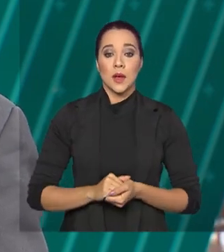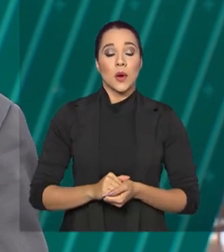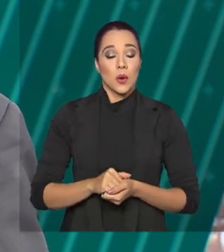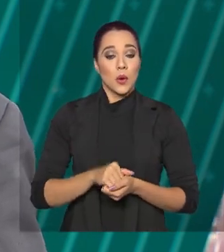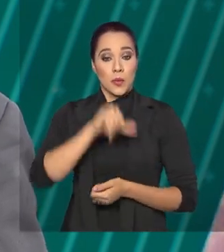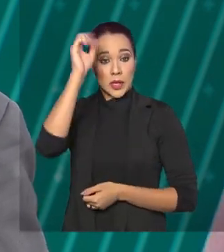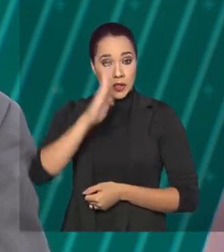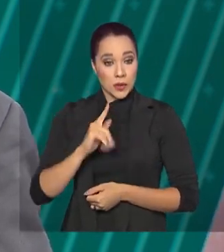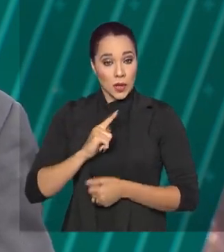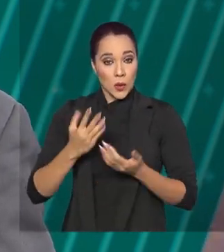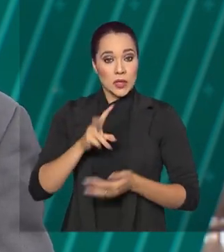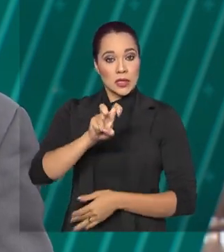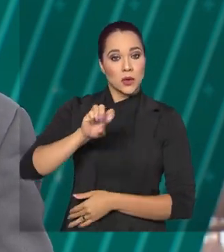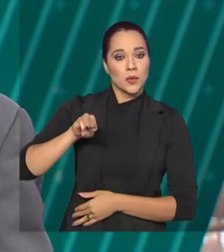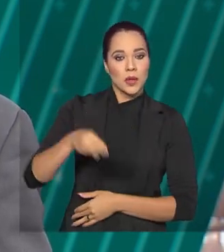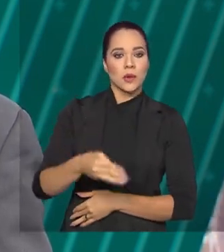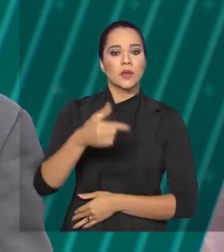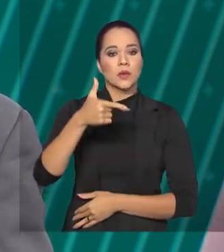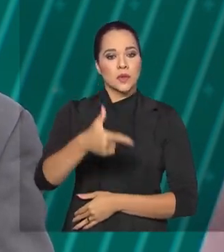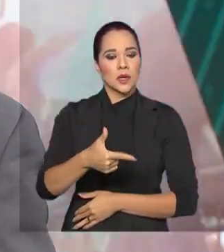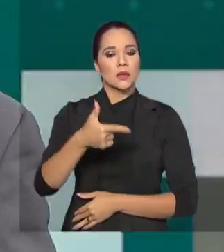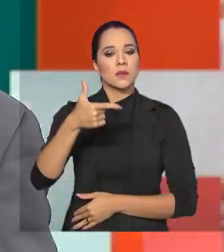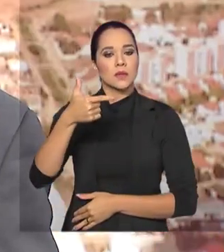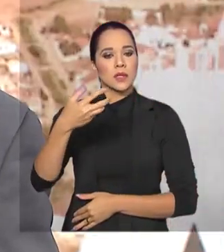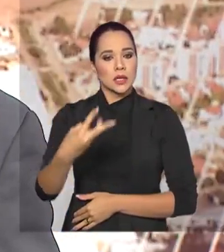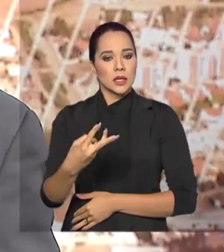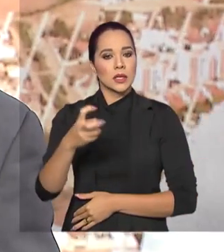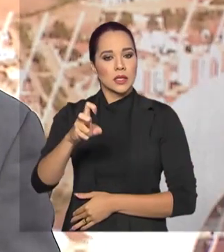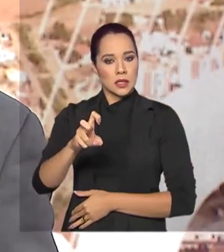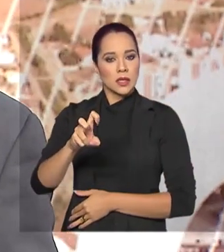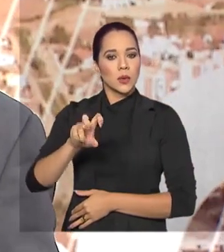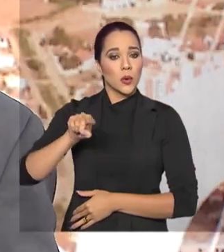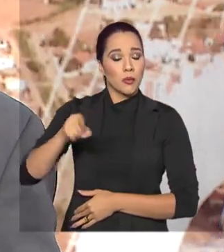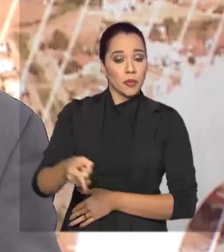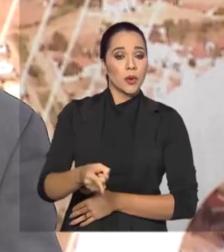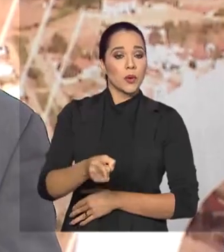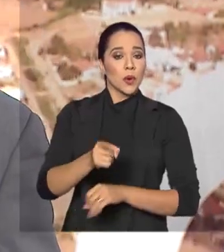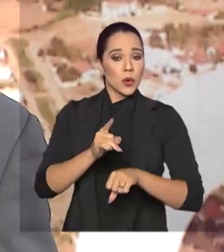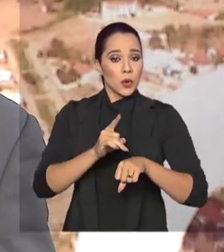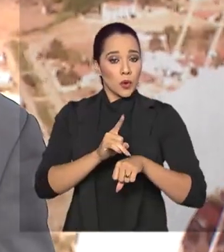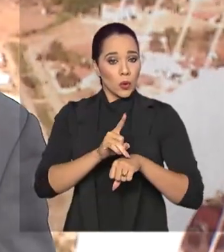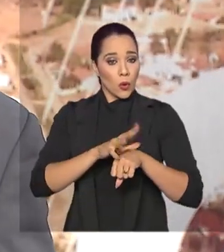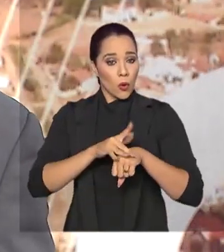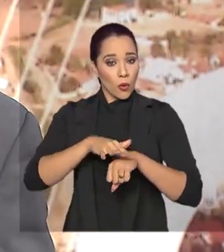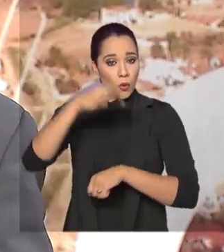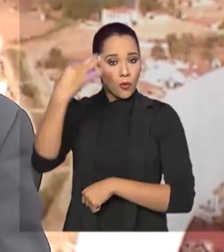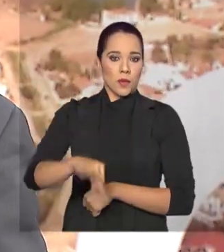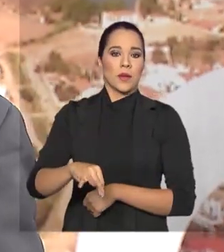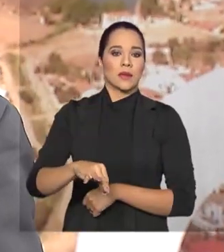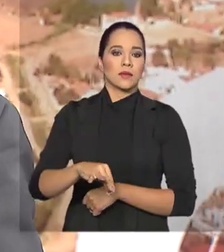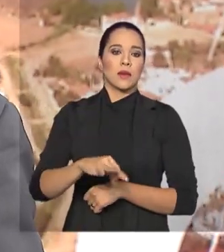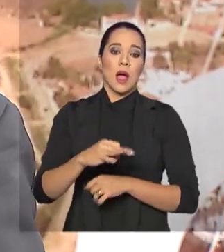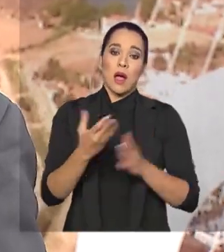tem hoje 5.235.000 casos confirmados. Foram registradas